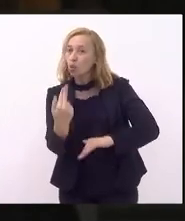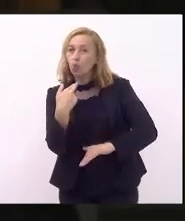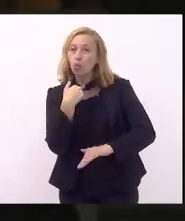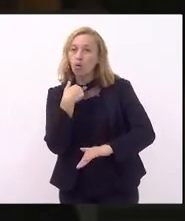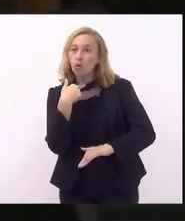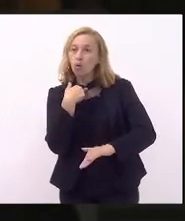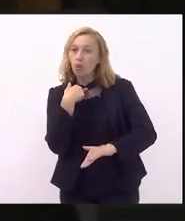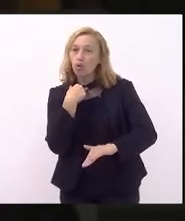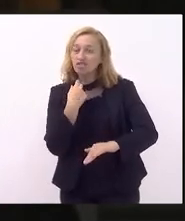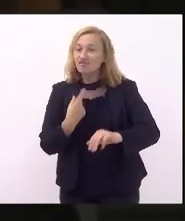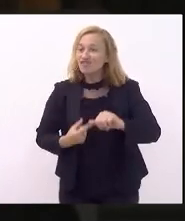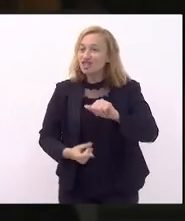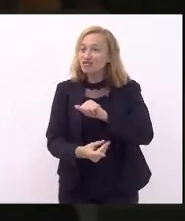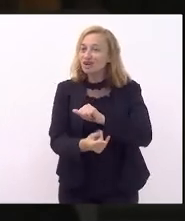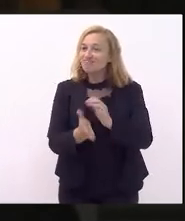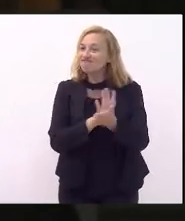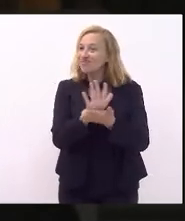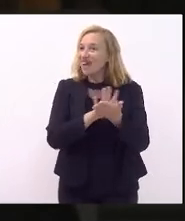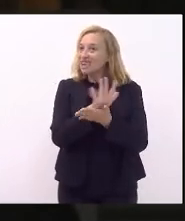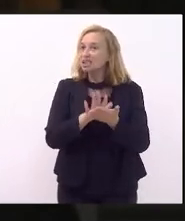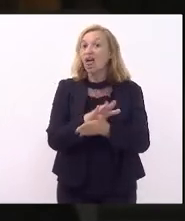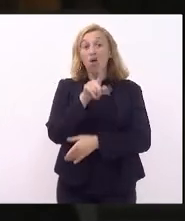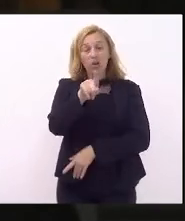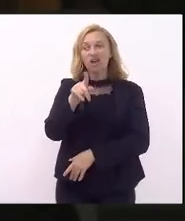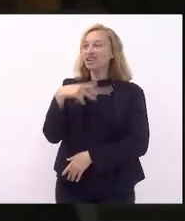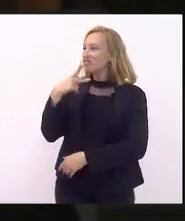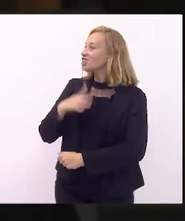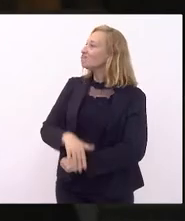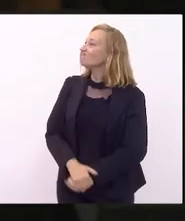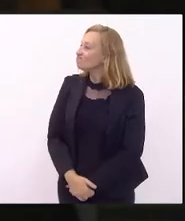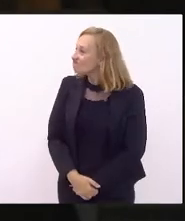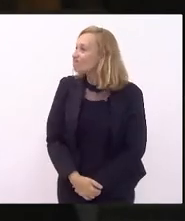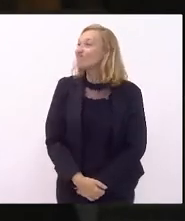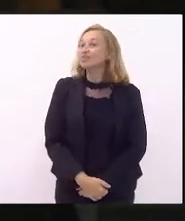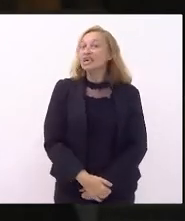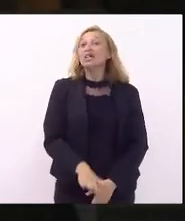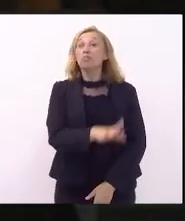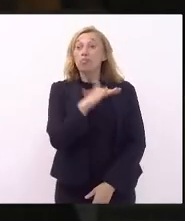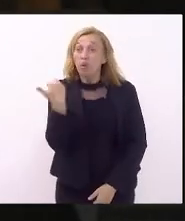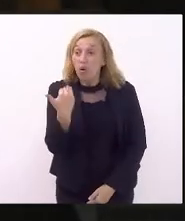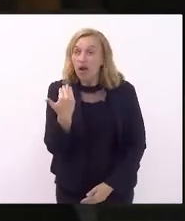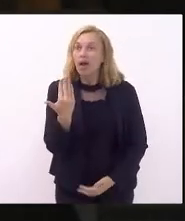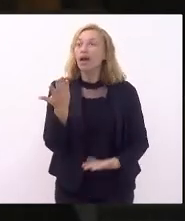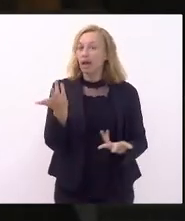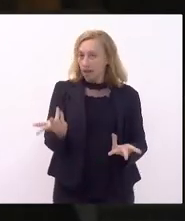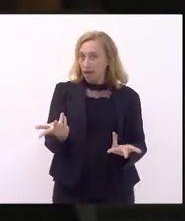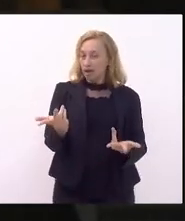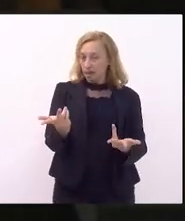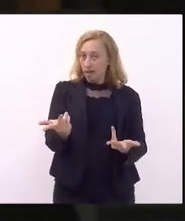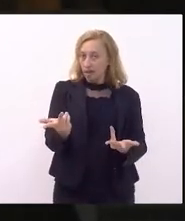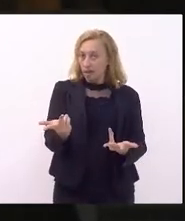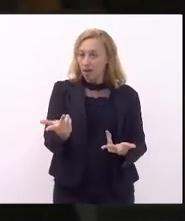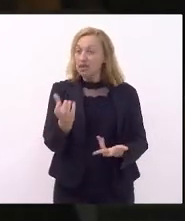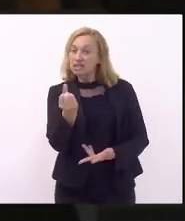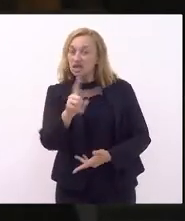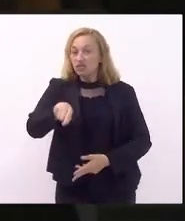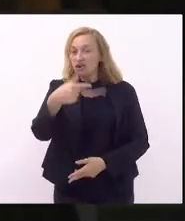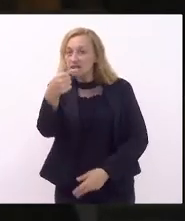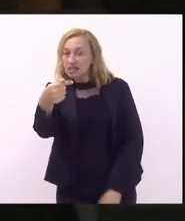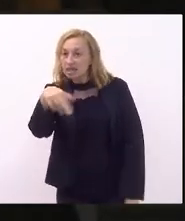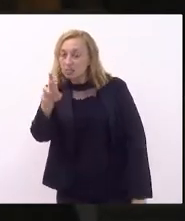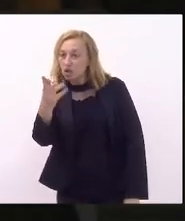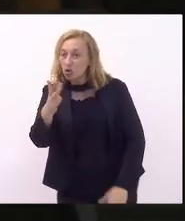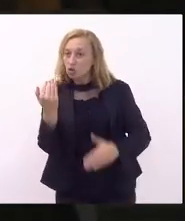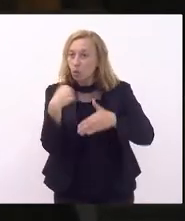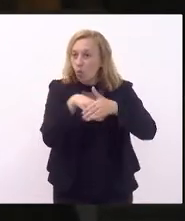fazer investimento. É isso que ele está dizendo. Tem que morrer com os 6,7 bilhões em